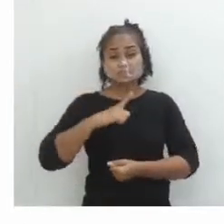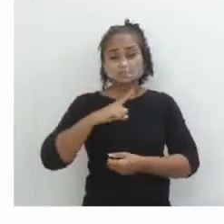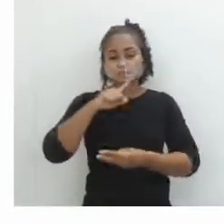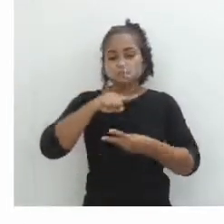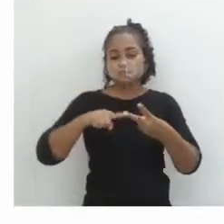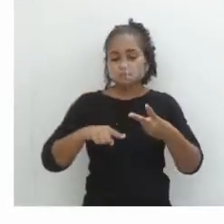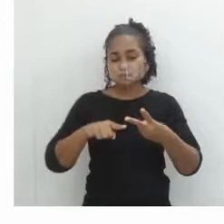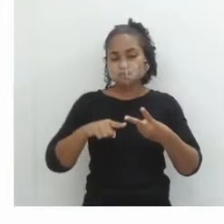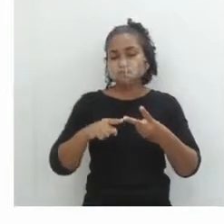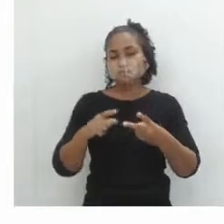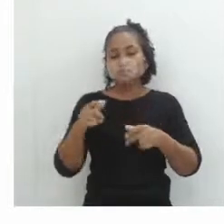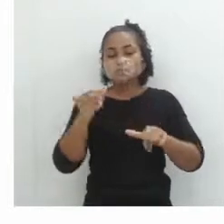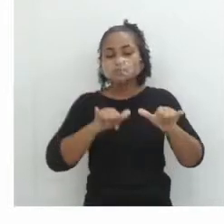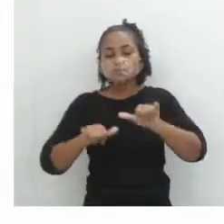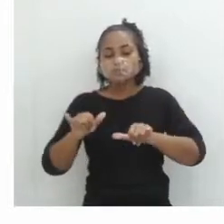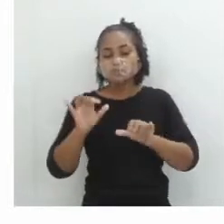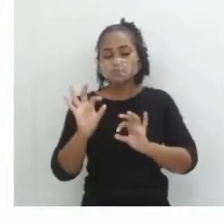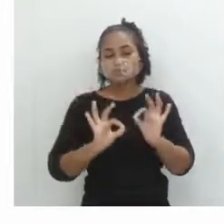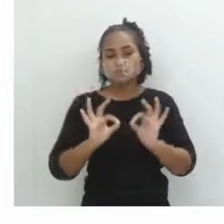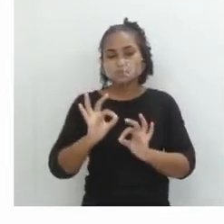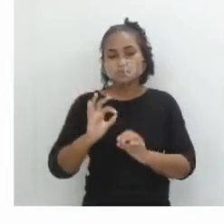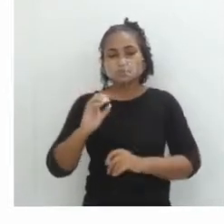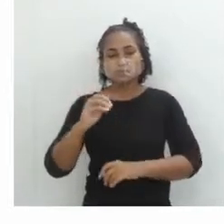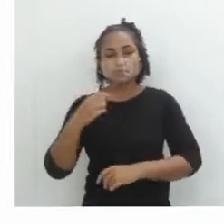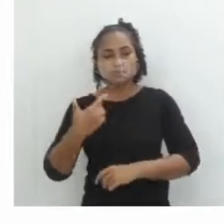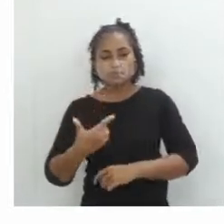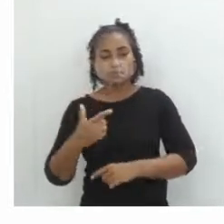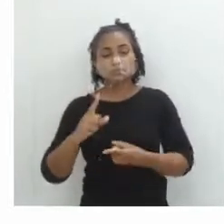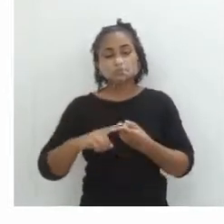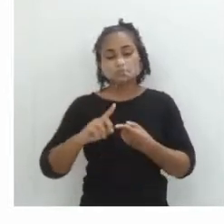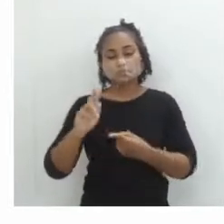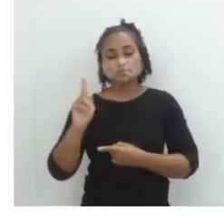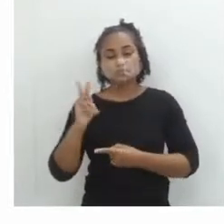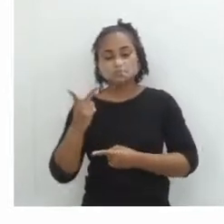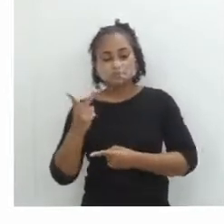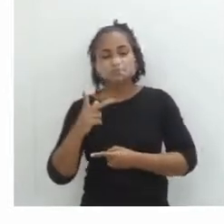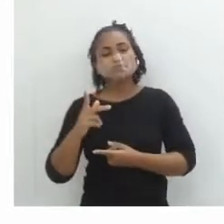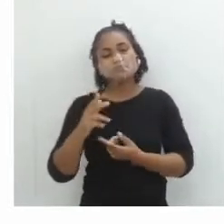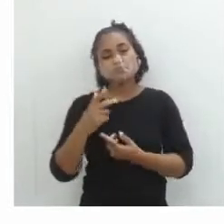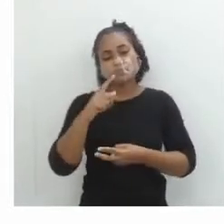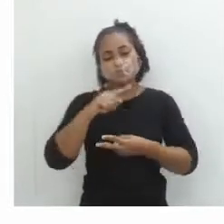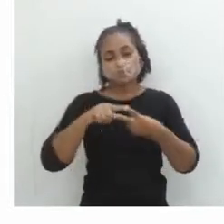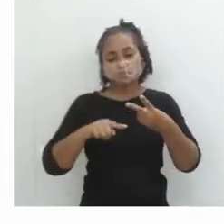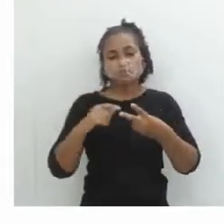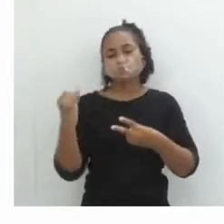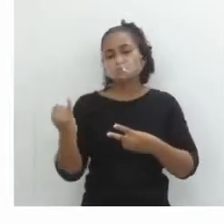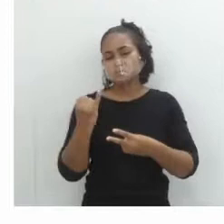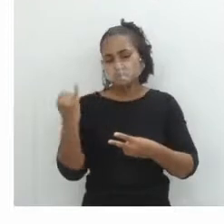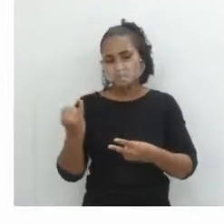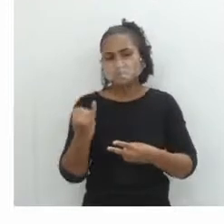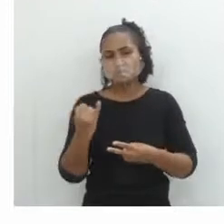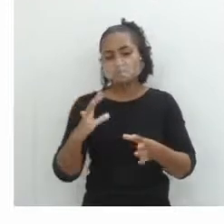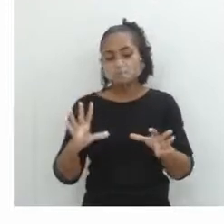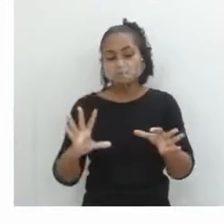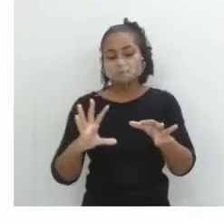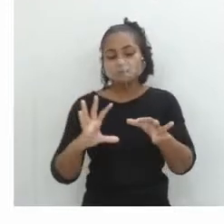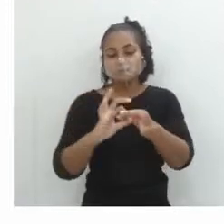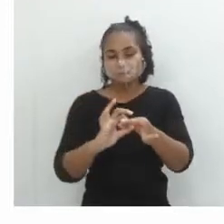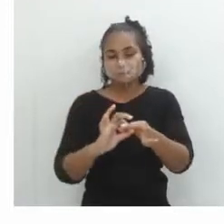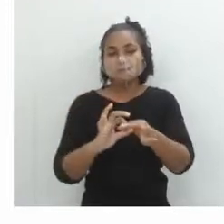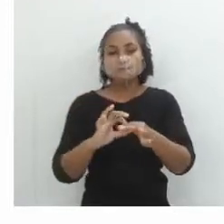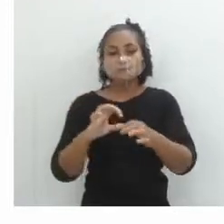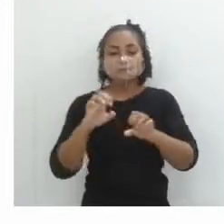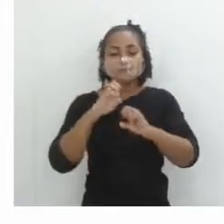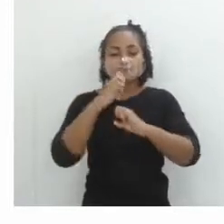por dois elementos químicos que se chamam hidrogênio e oxigênio, ok? São duas moléculas importantes que unindo através dos seus